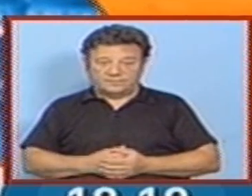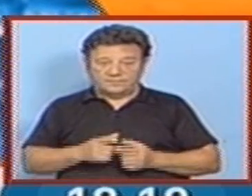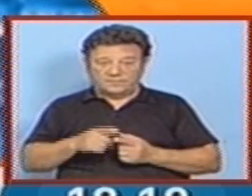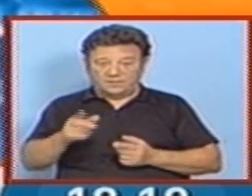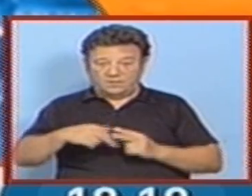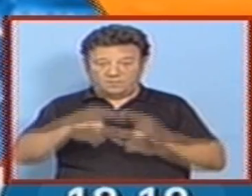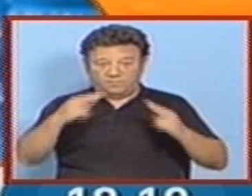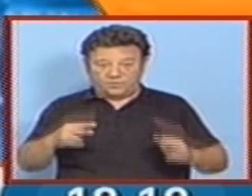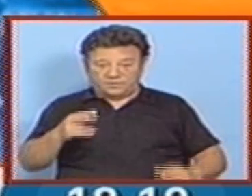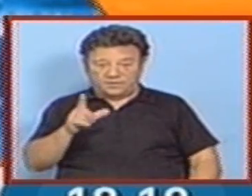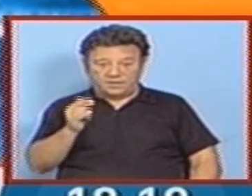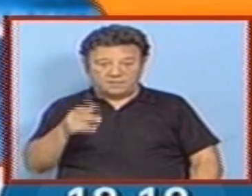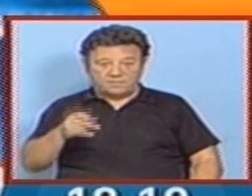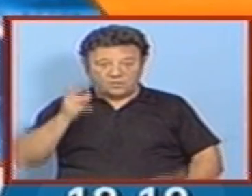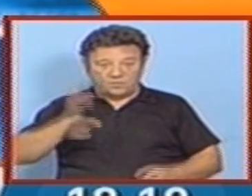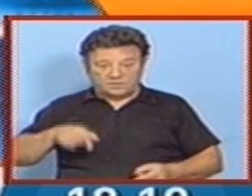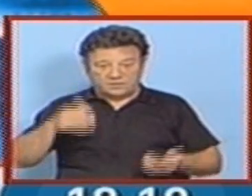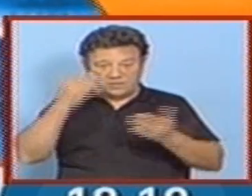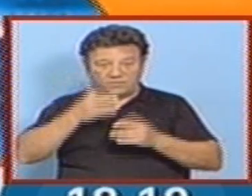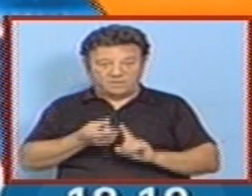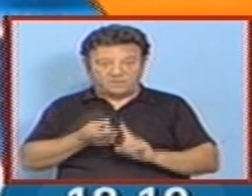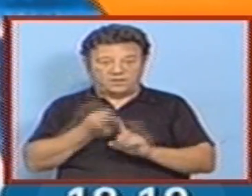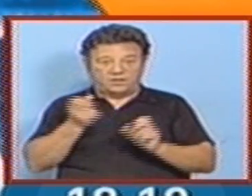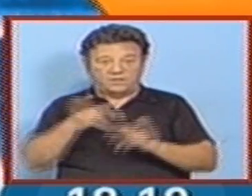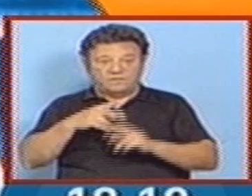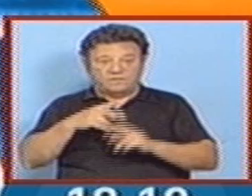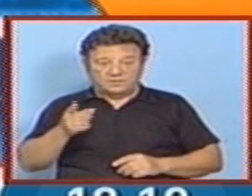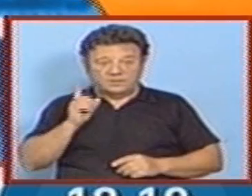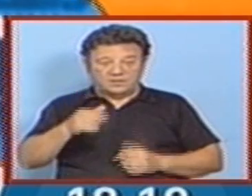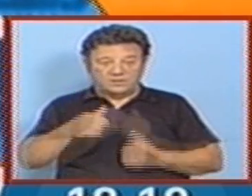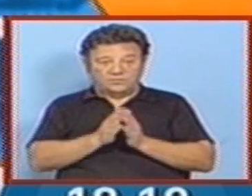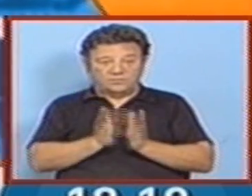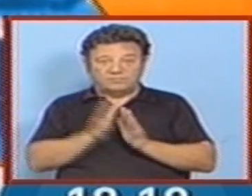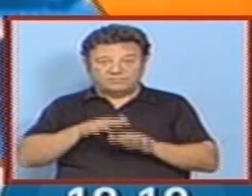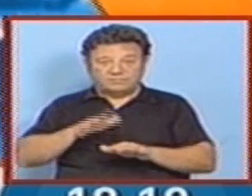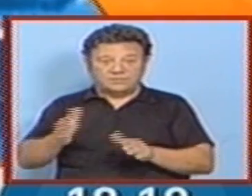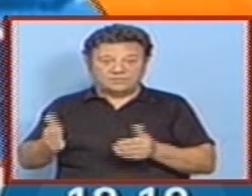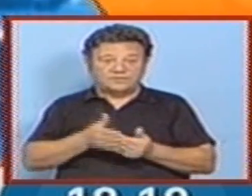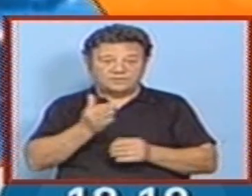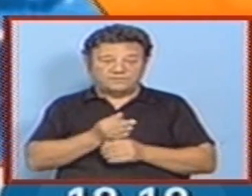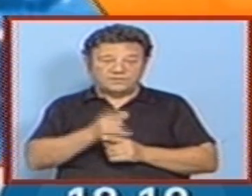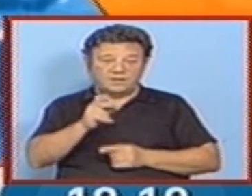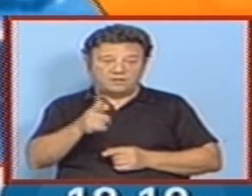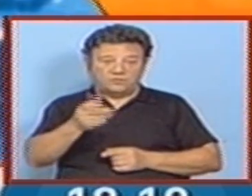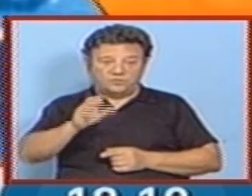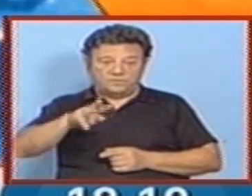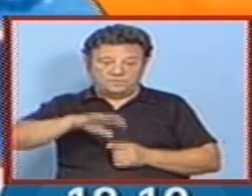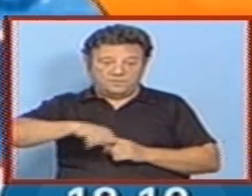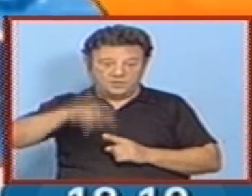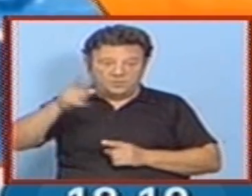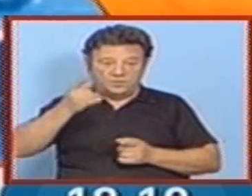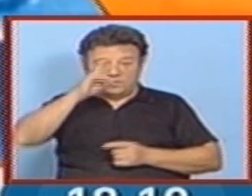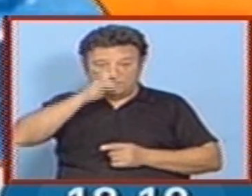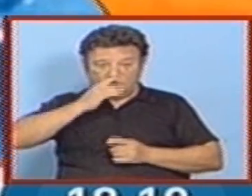Em Ponte de Lima começam esta noite as Feiras Novas. É a Romaria que encerra as festas do Alto Minho. Uma